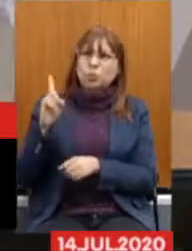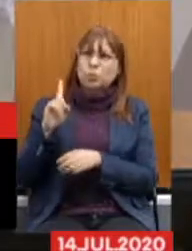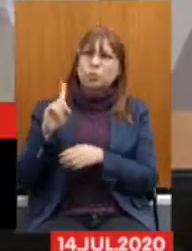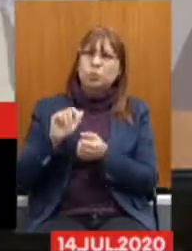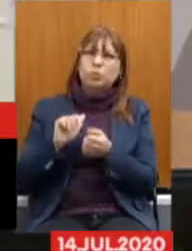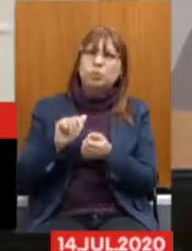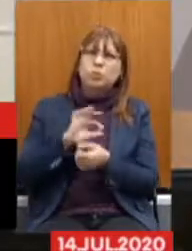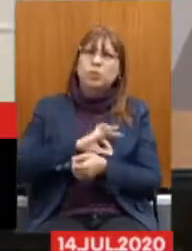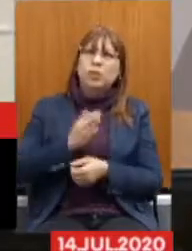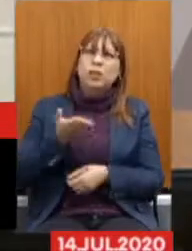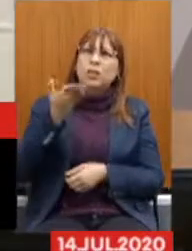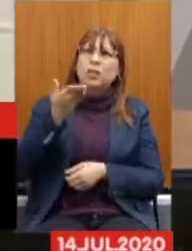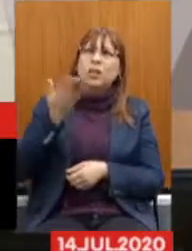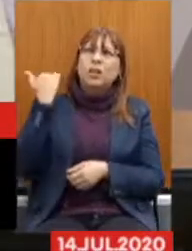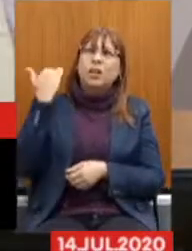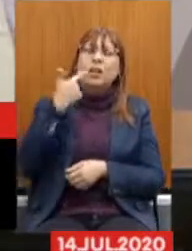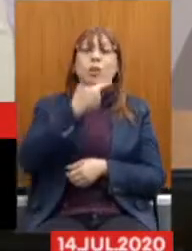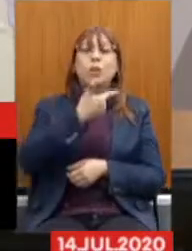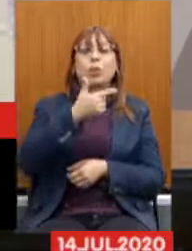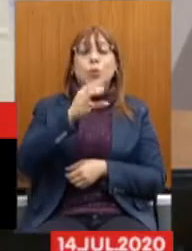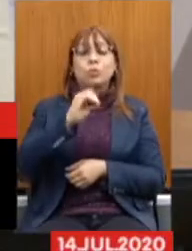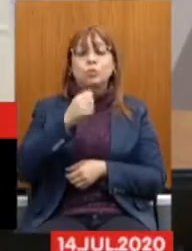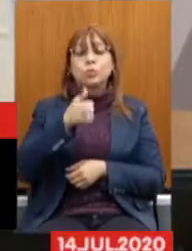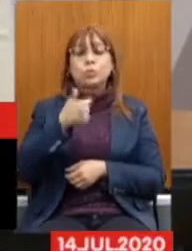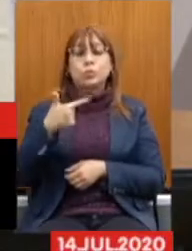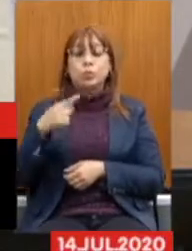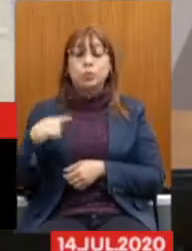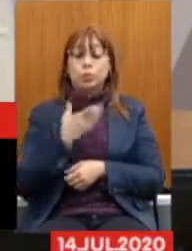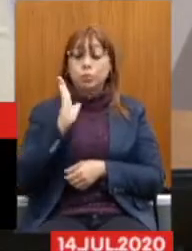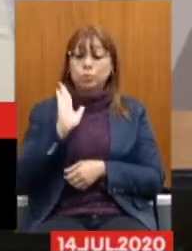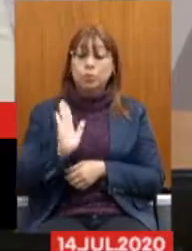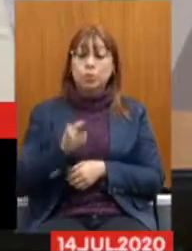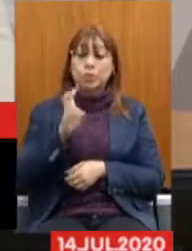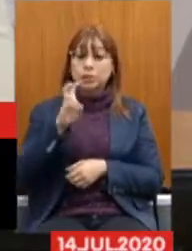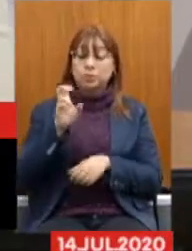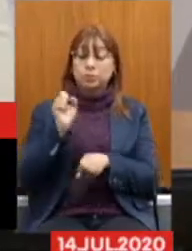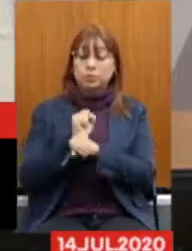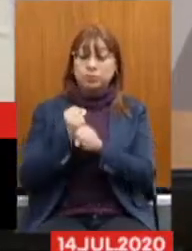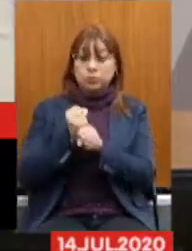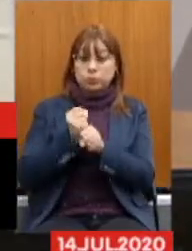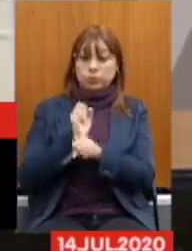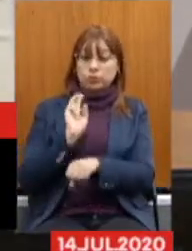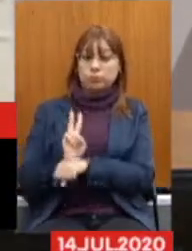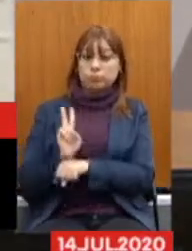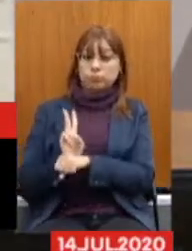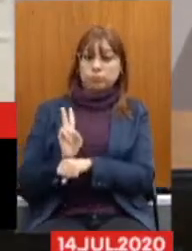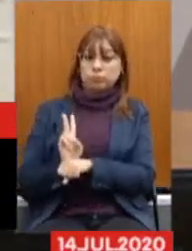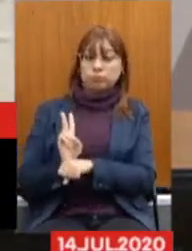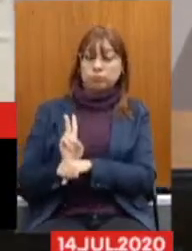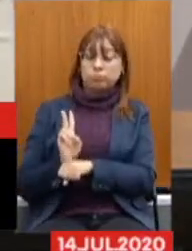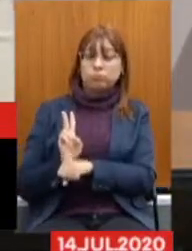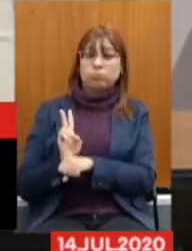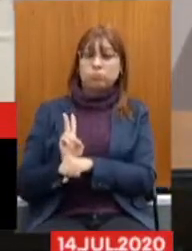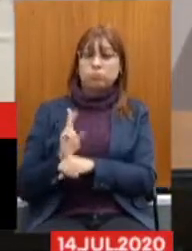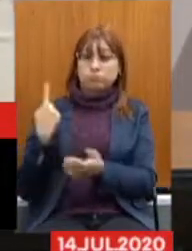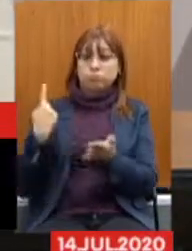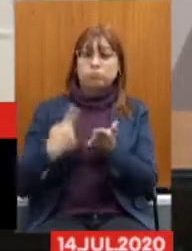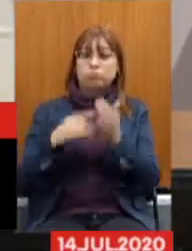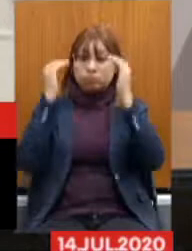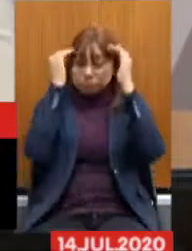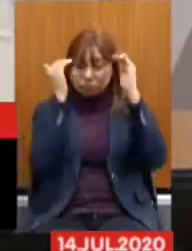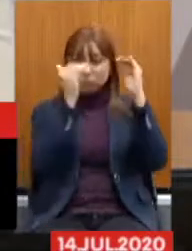De 2012 Nós estamos Há 5 anos Aguardando O cumprimento De um acordo Por parte Do governo